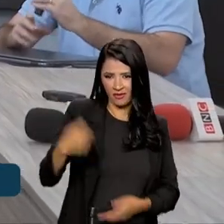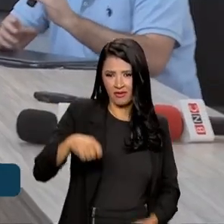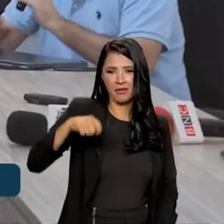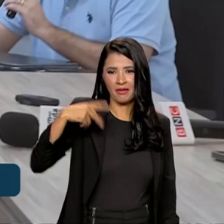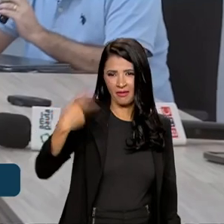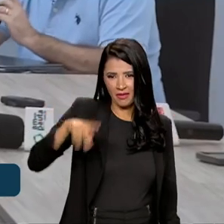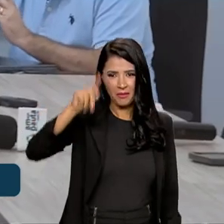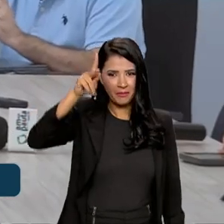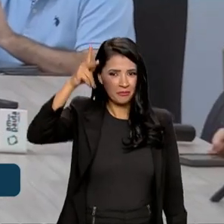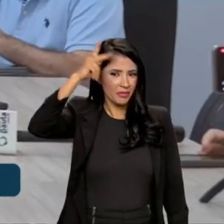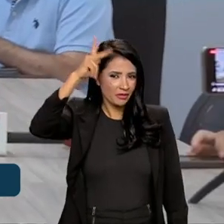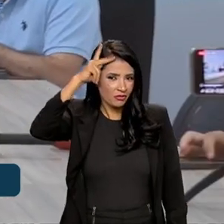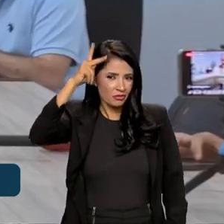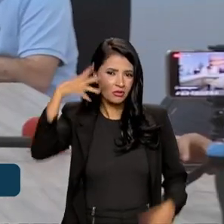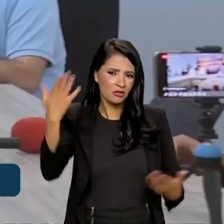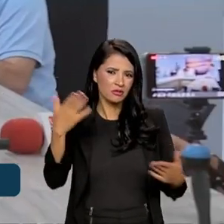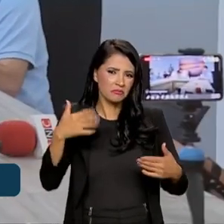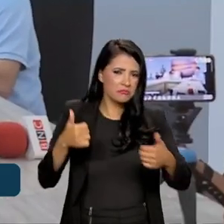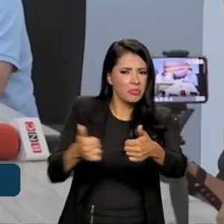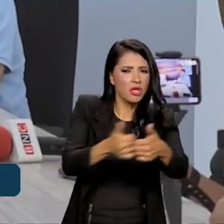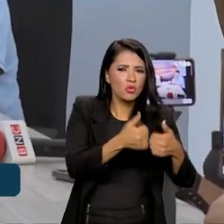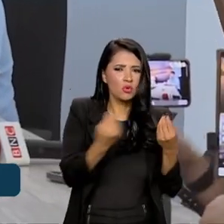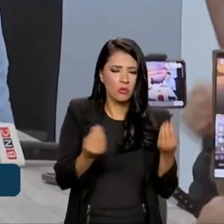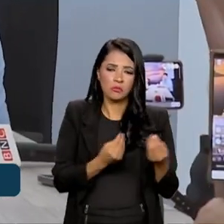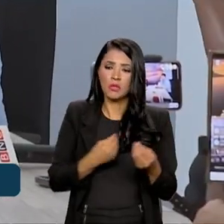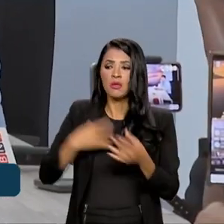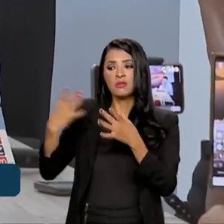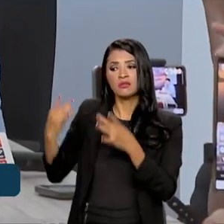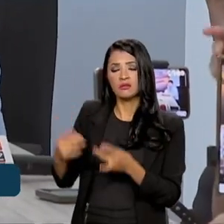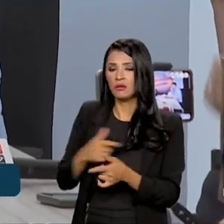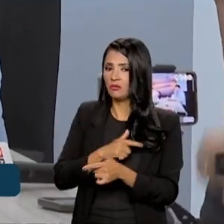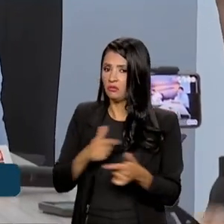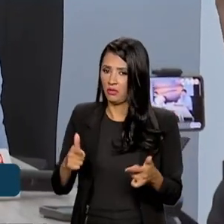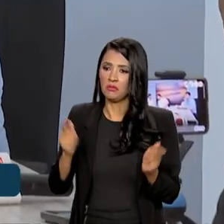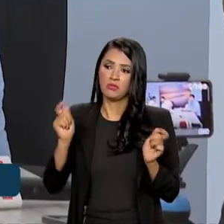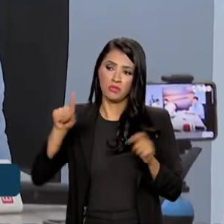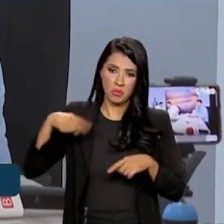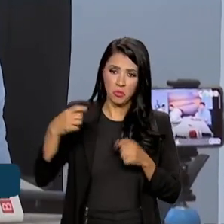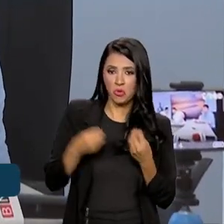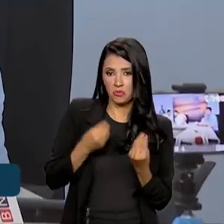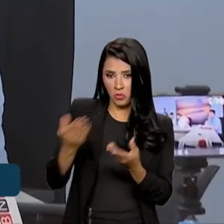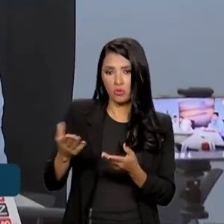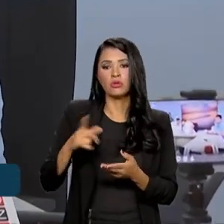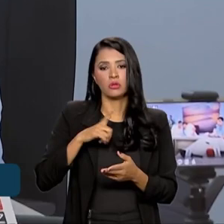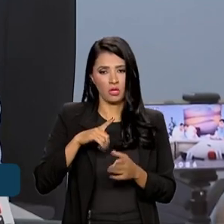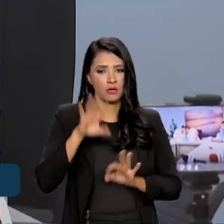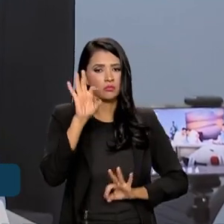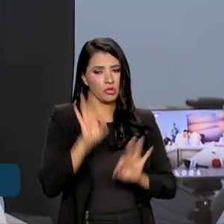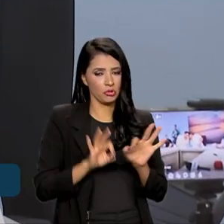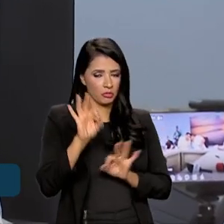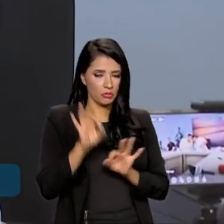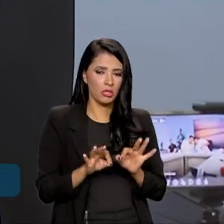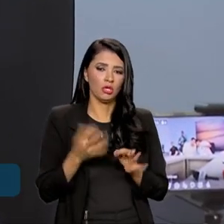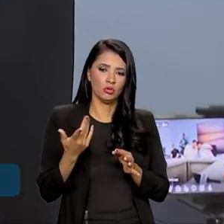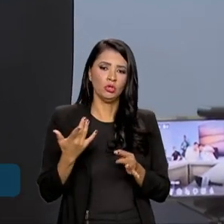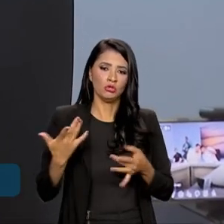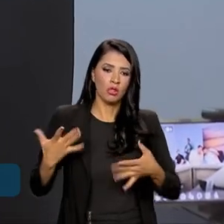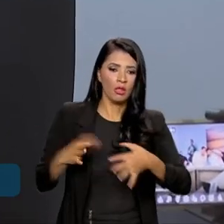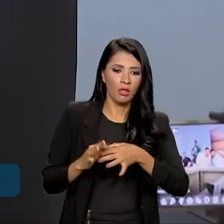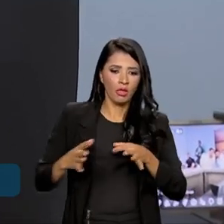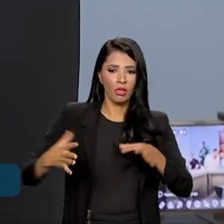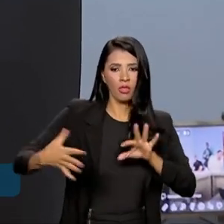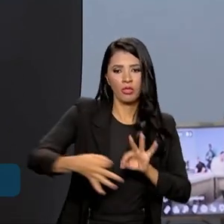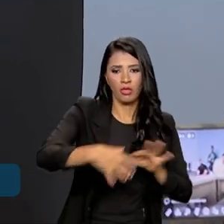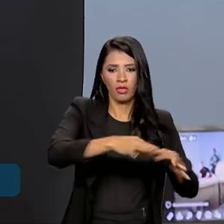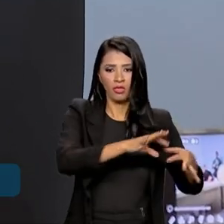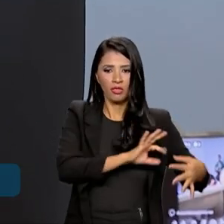próximos. Eu não tenho detalhes aqui agora, nós podemos passar depois, mas existe um planejamento dos processos de integração dos